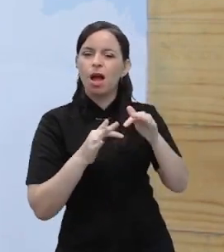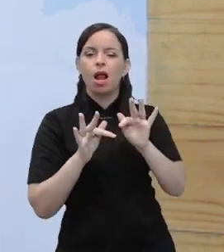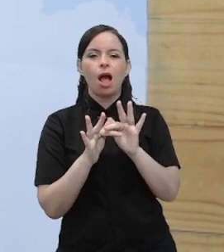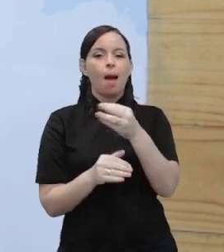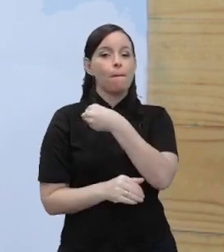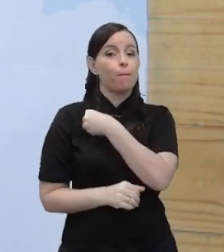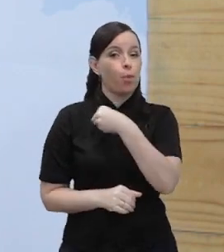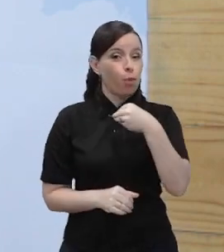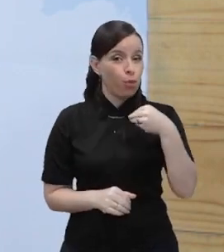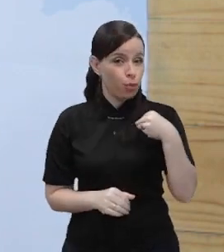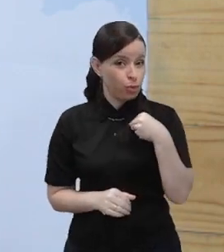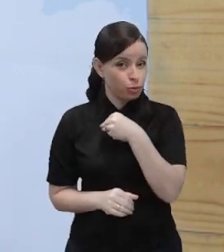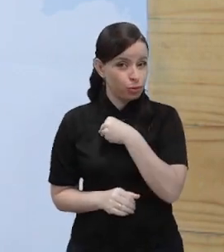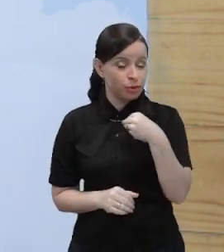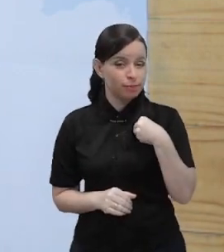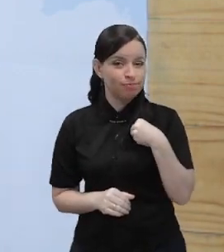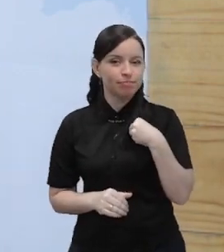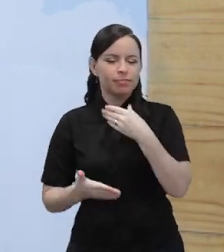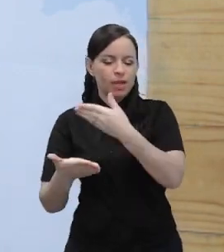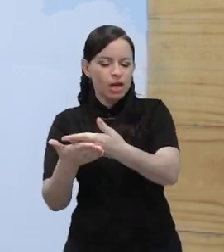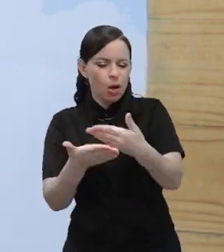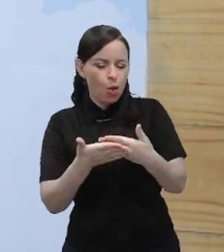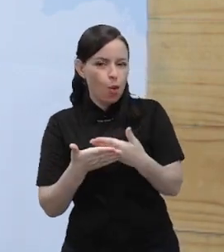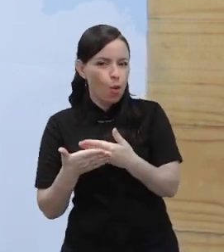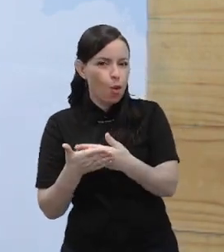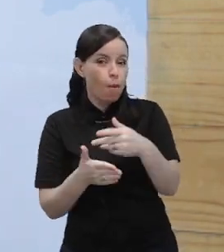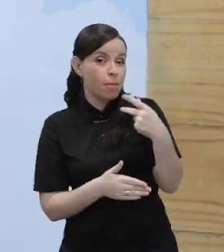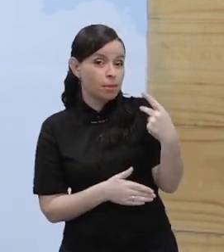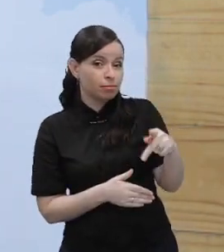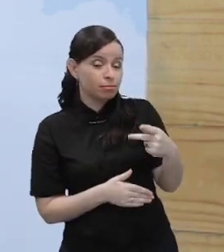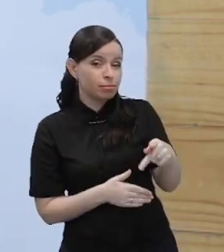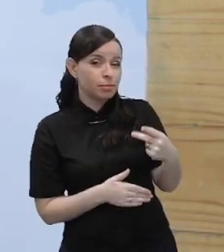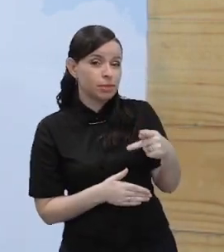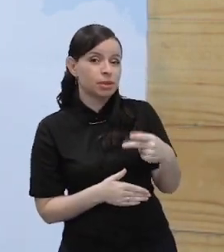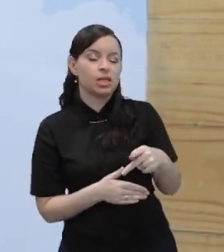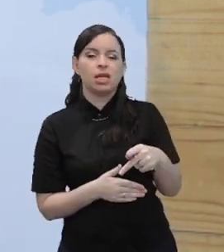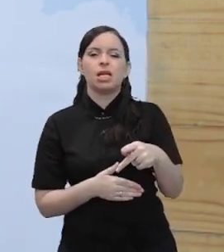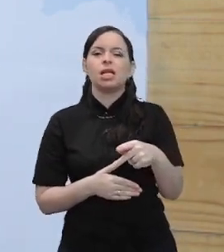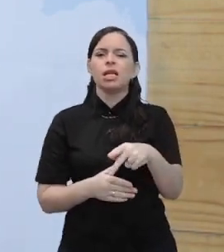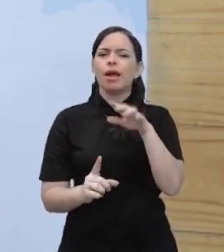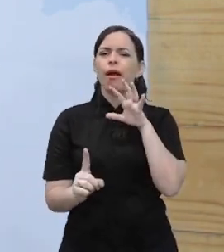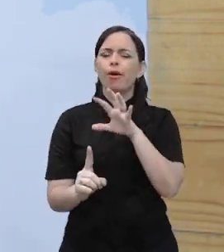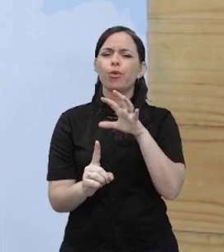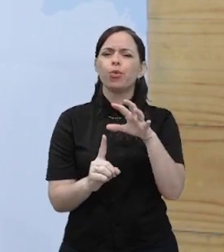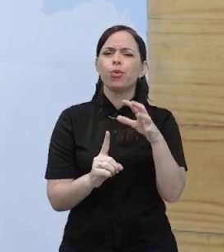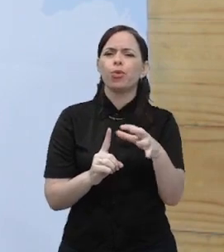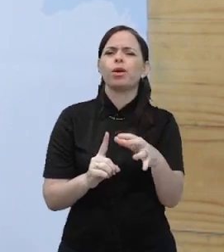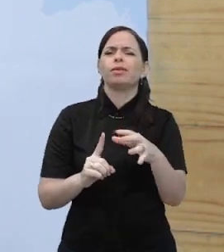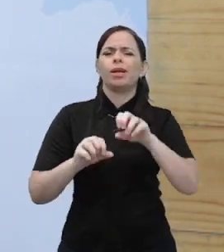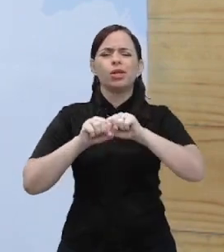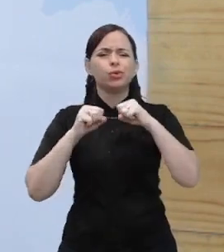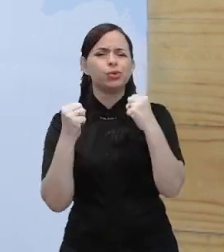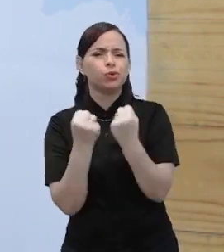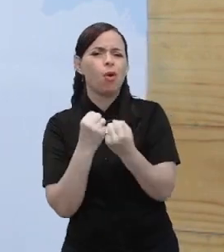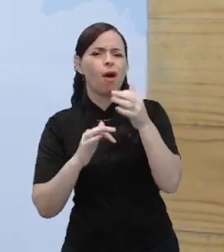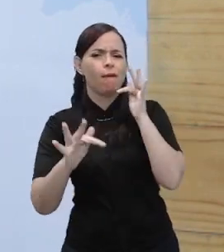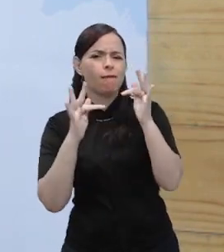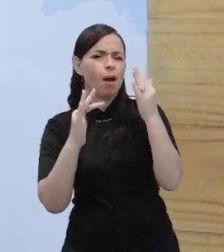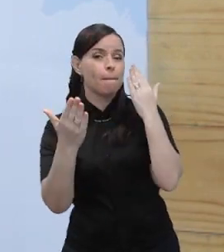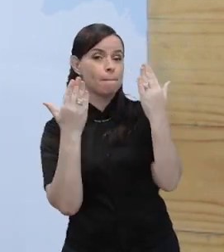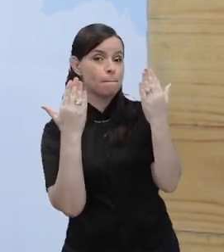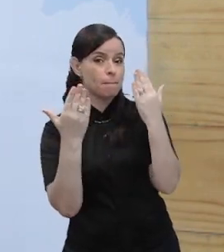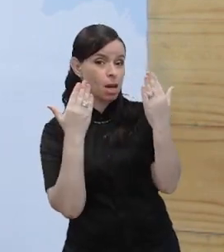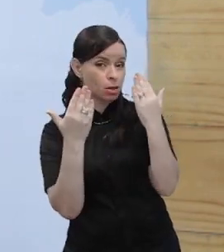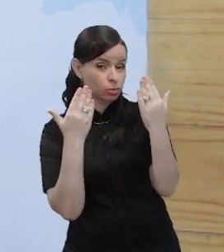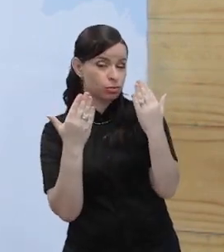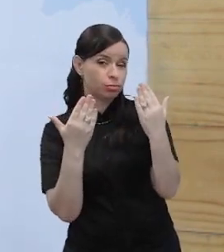de Bolman influencia estudos em diferentes áreas, como na sociologia, na filosofia e também na área da psicologia.